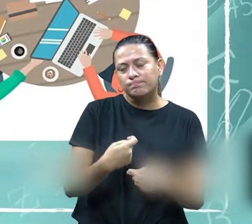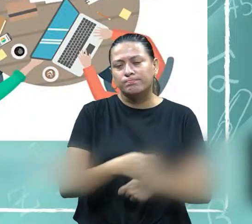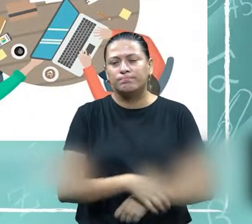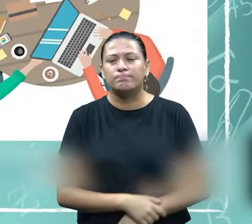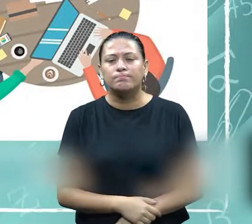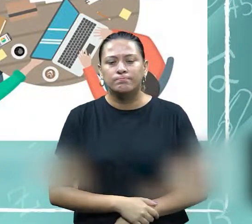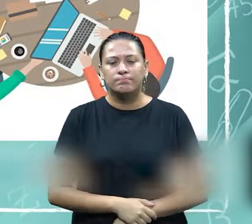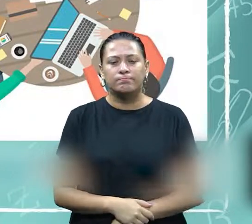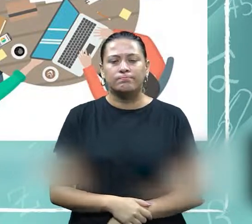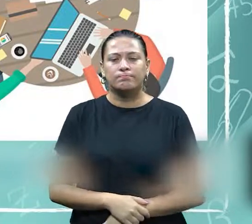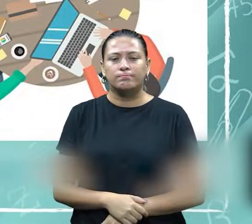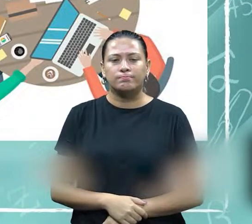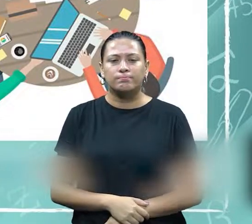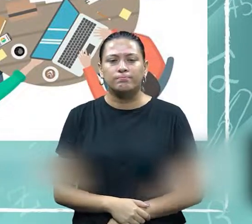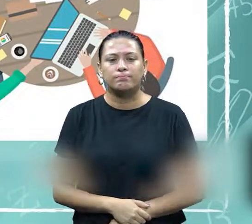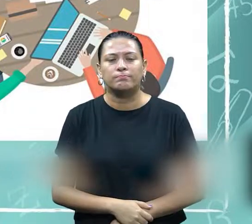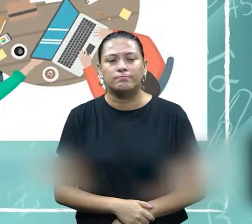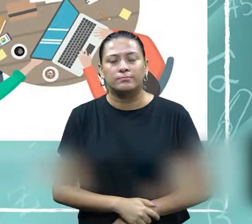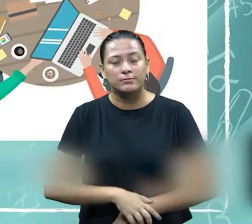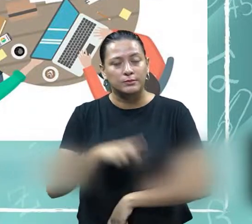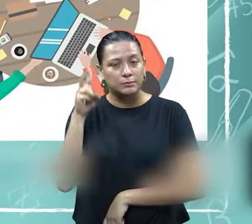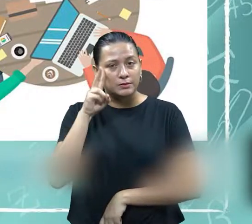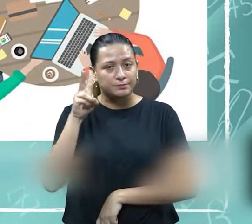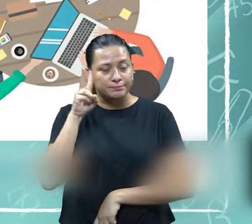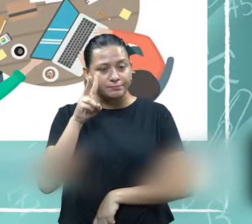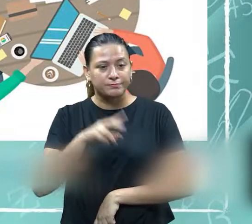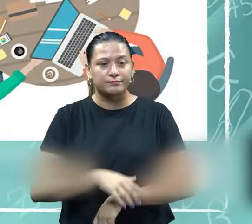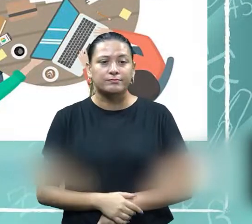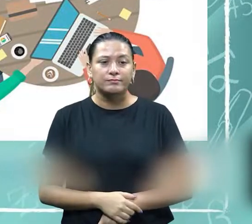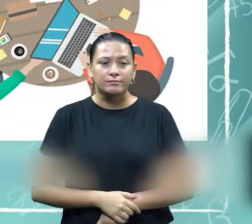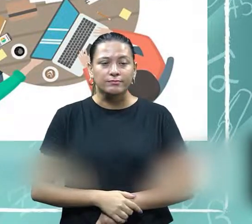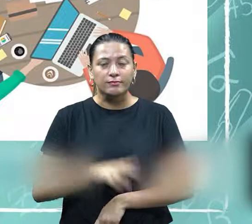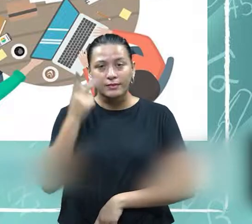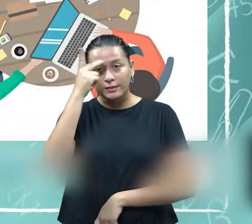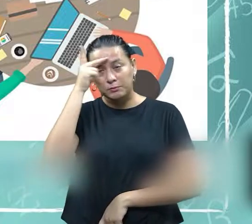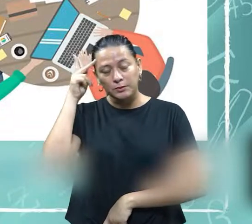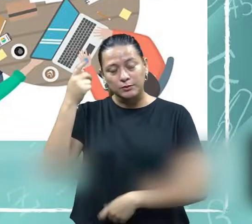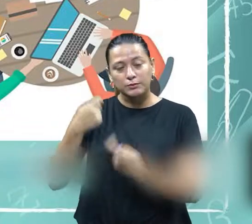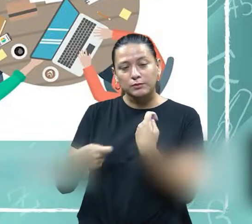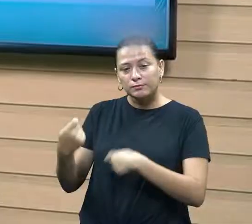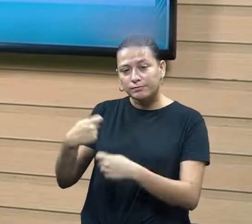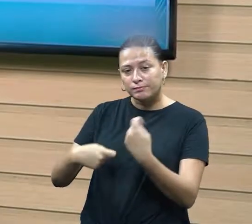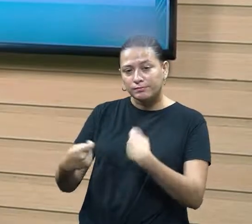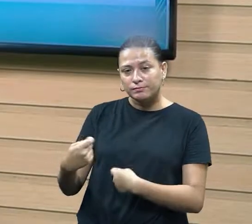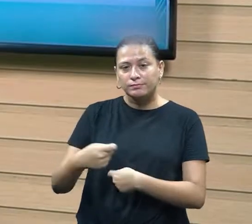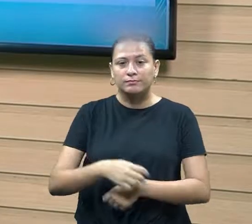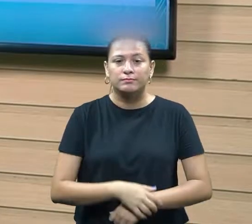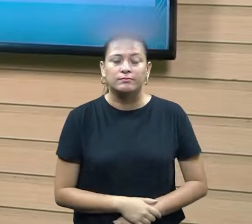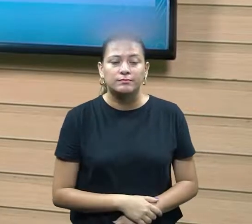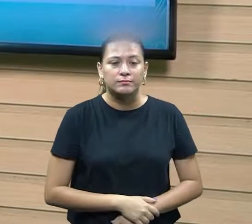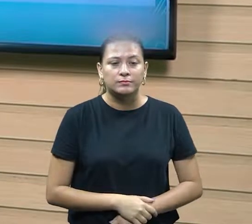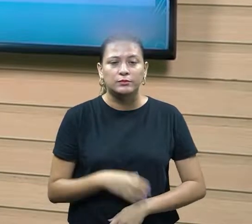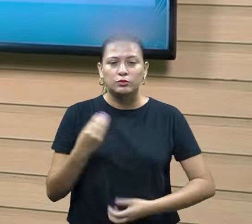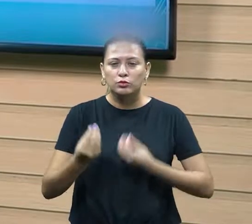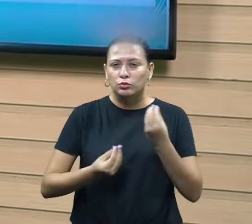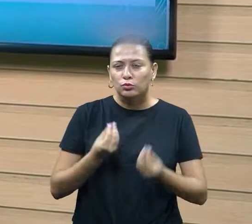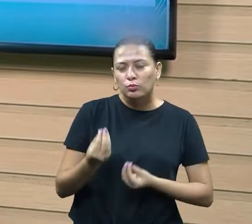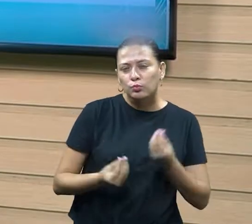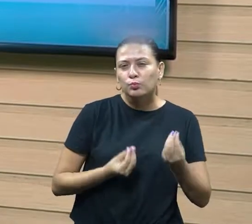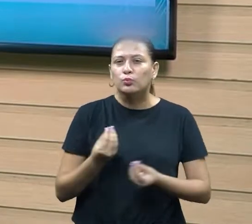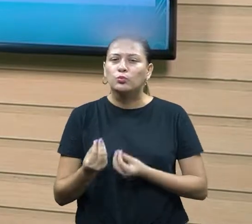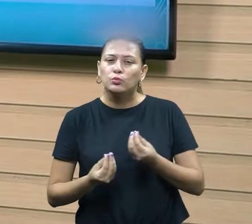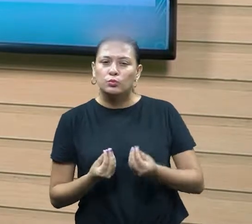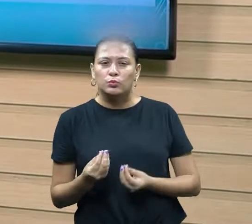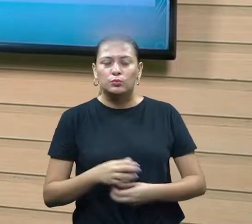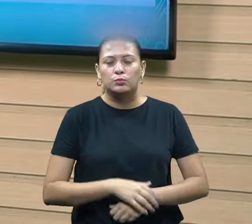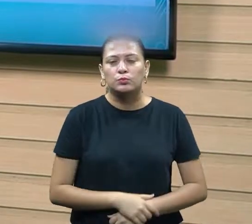uma certa lembrar que vem ser negociação. Também temos a questão dos negociadores, essa definição muito interessante gente dar